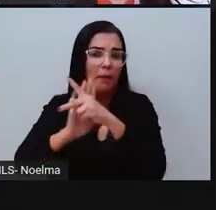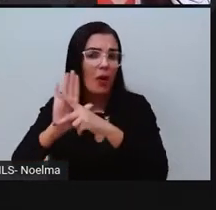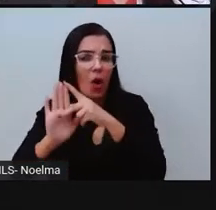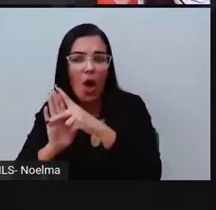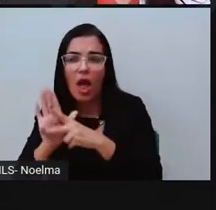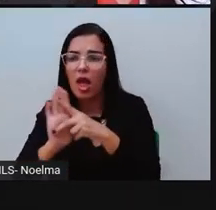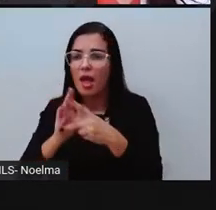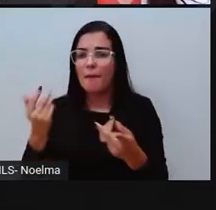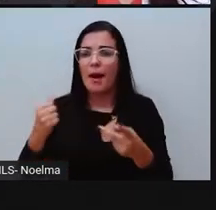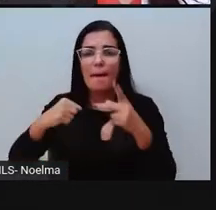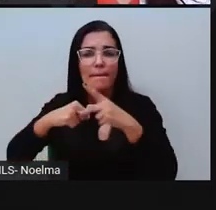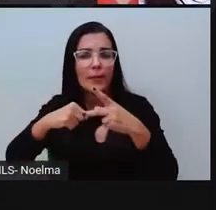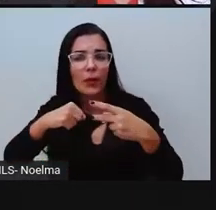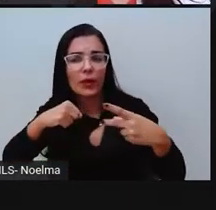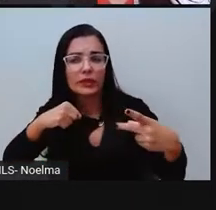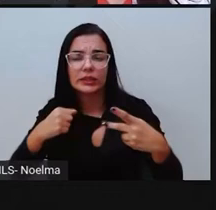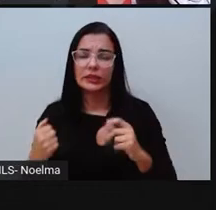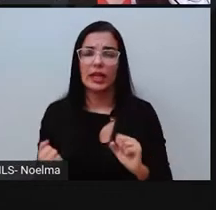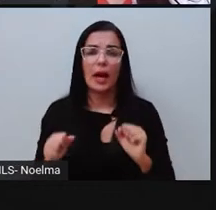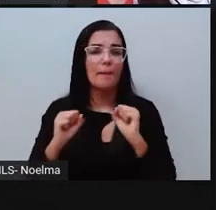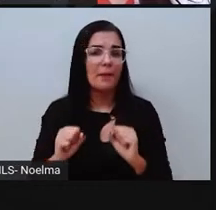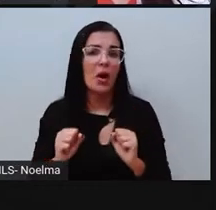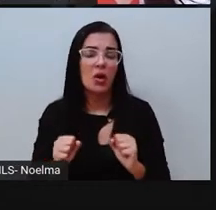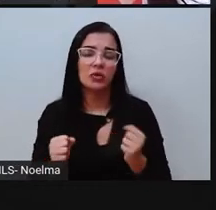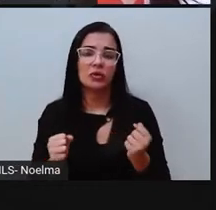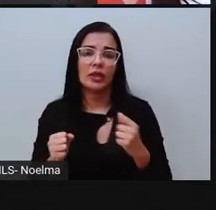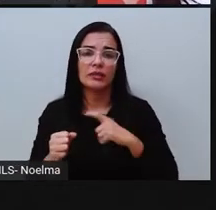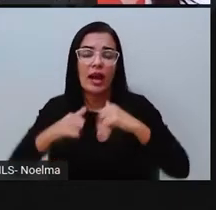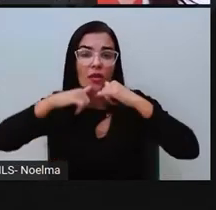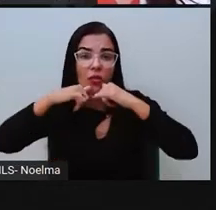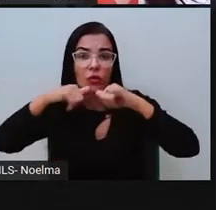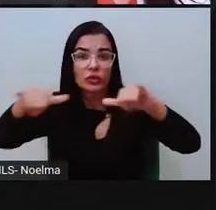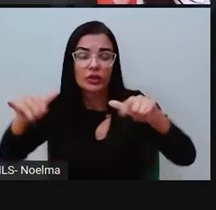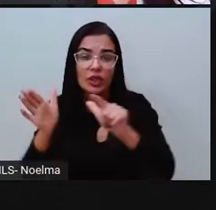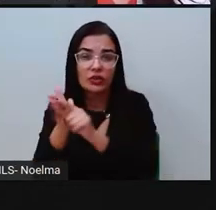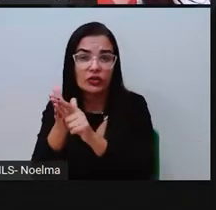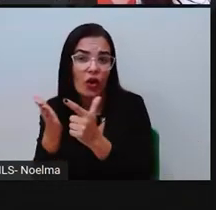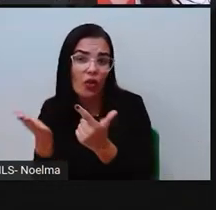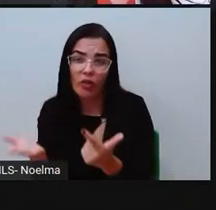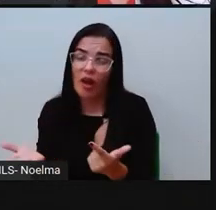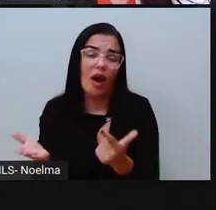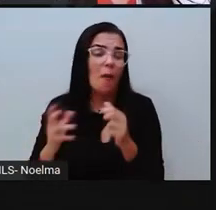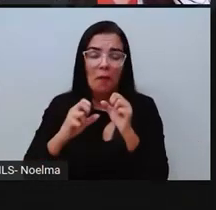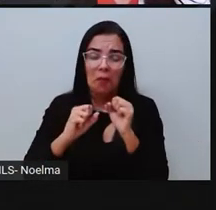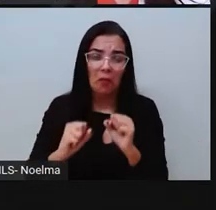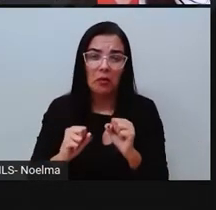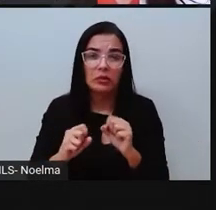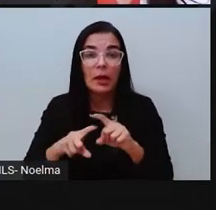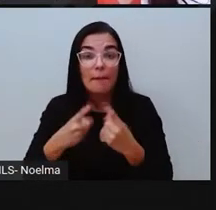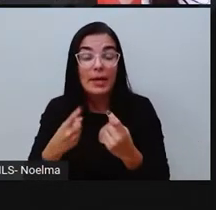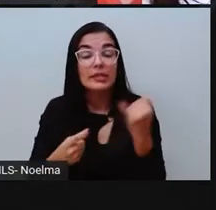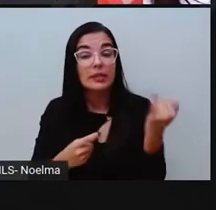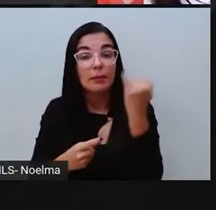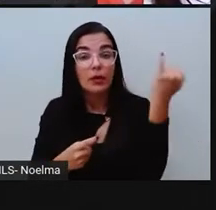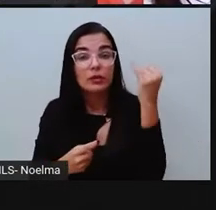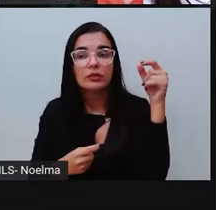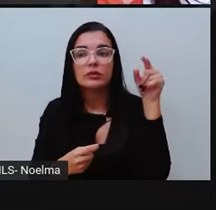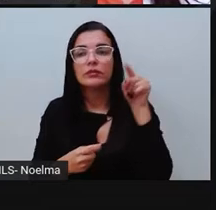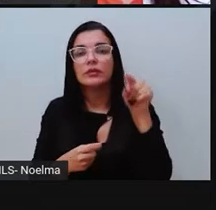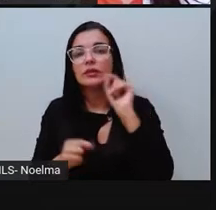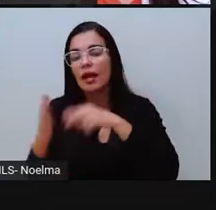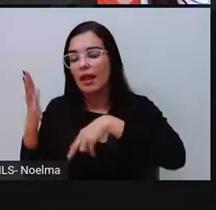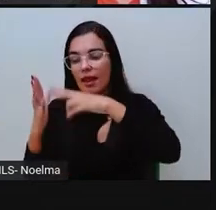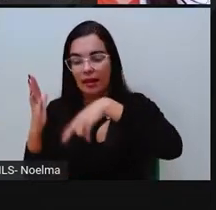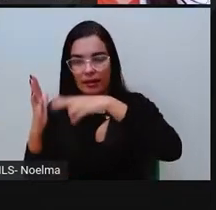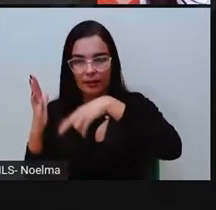Poesia, que pode ser de uma notícia de jornal, uma matéria de uma revista. A